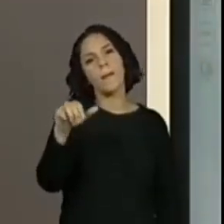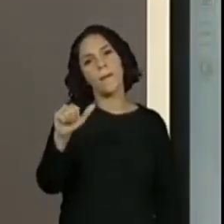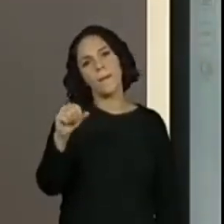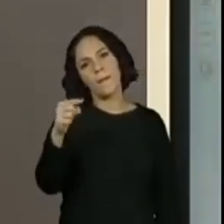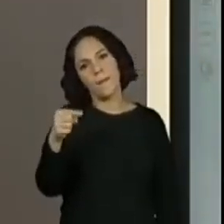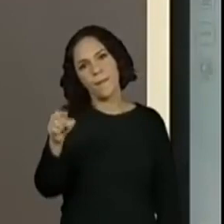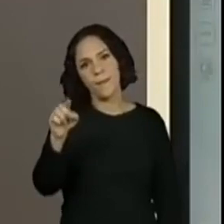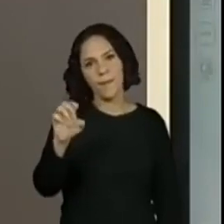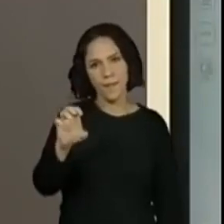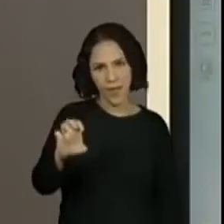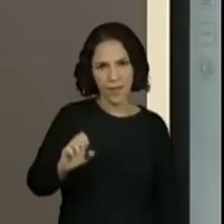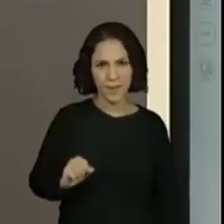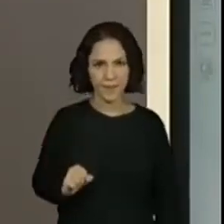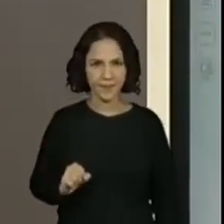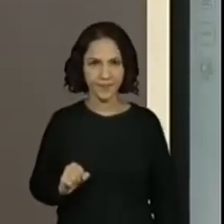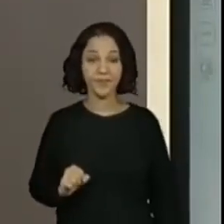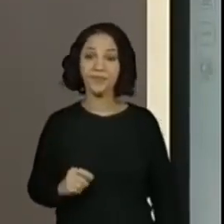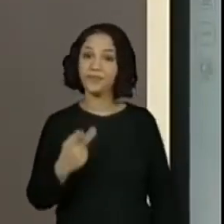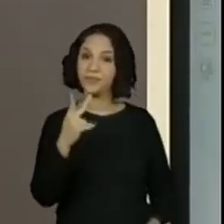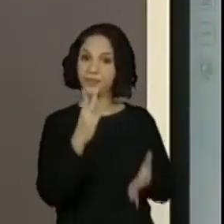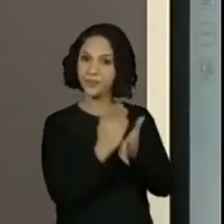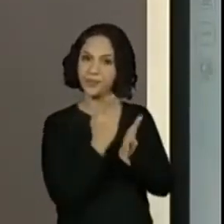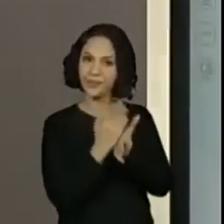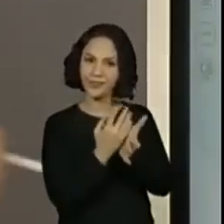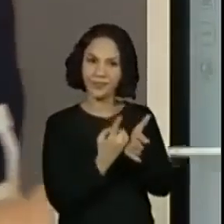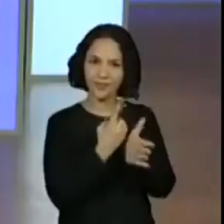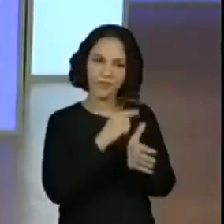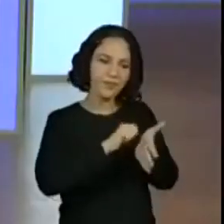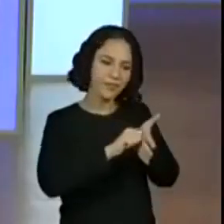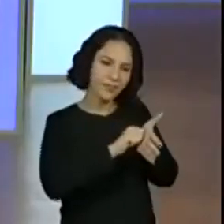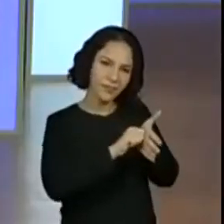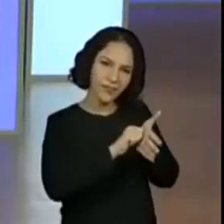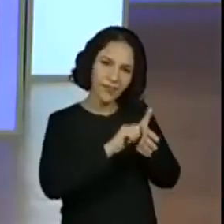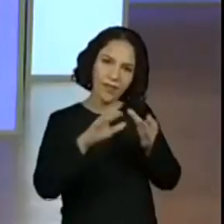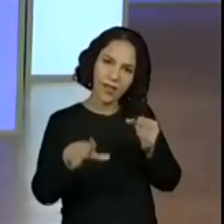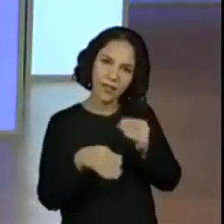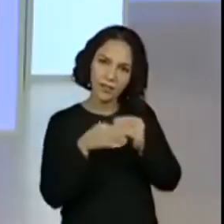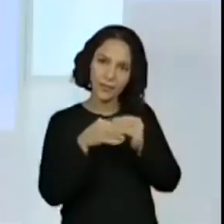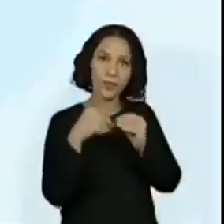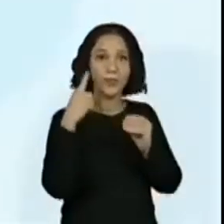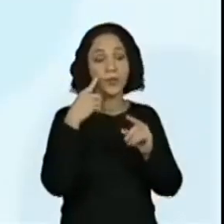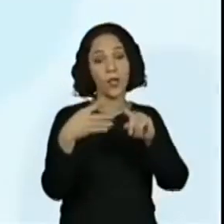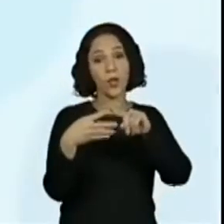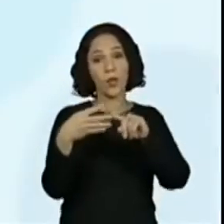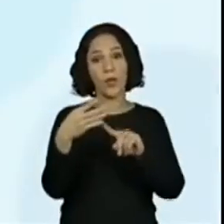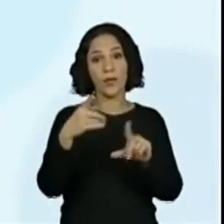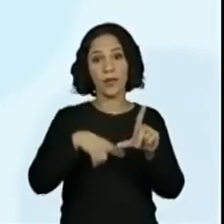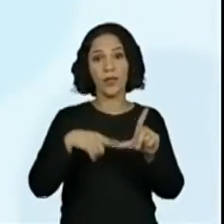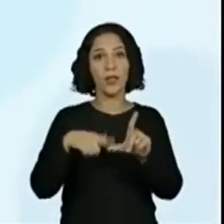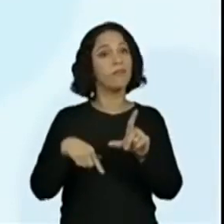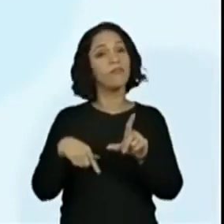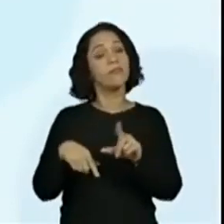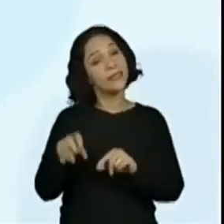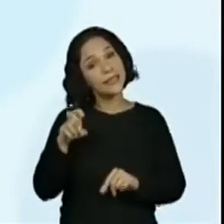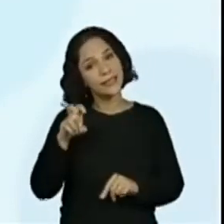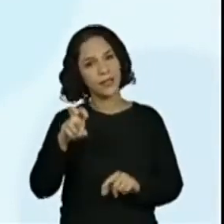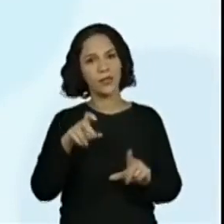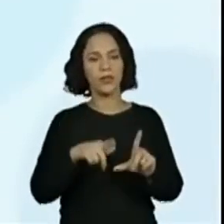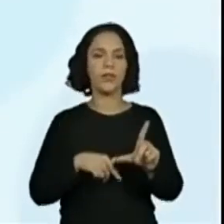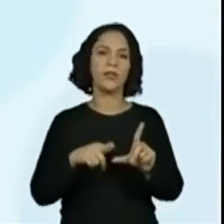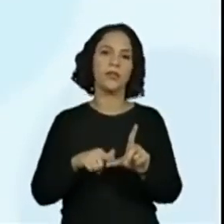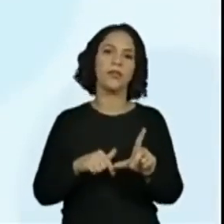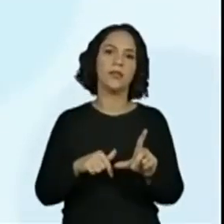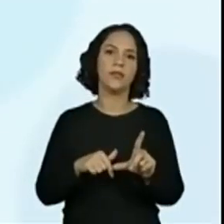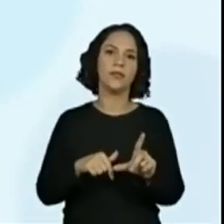no seu caderno. Apaga e completa. Porque aqui ele escreveu com quatro letras e tem cinco. Tá bom?